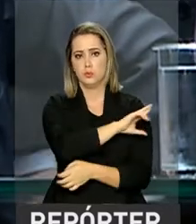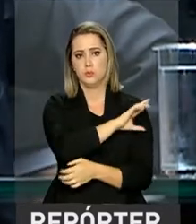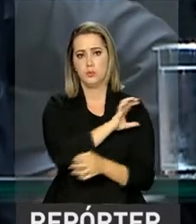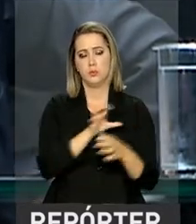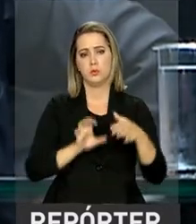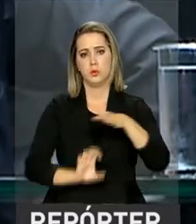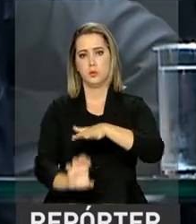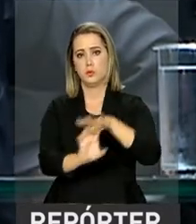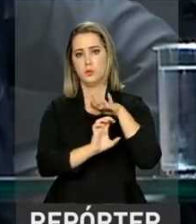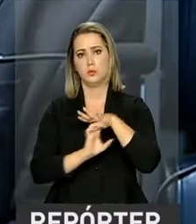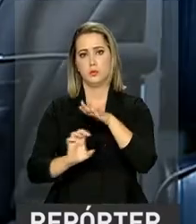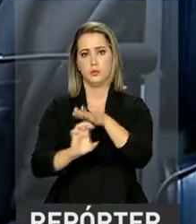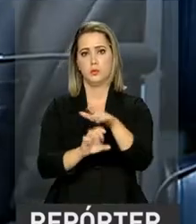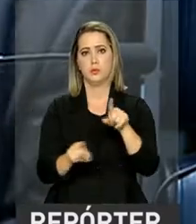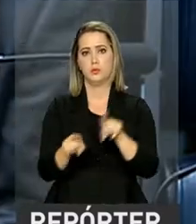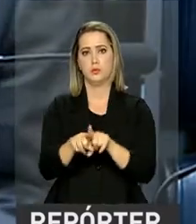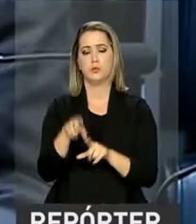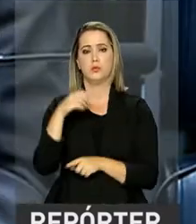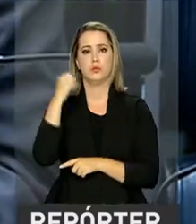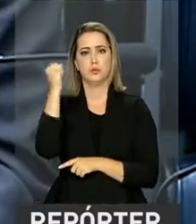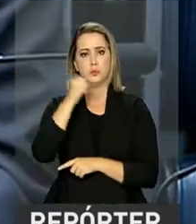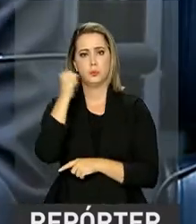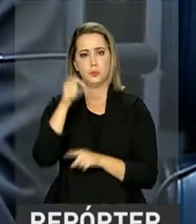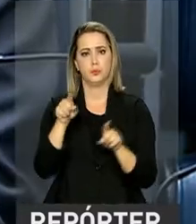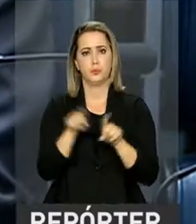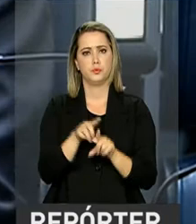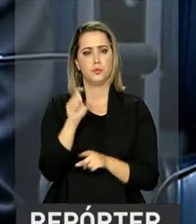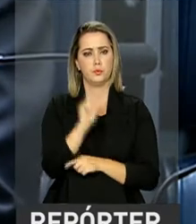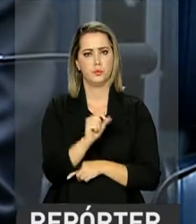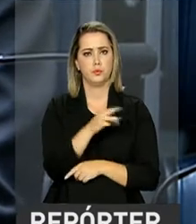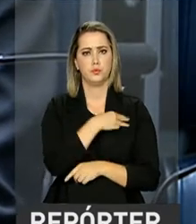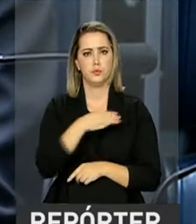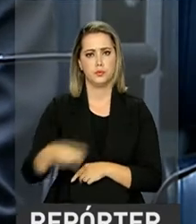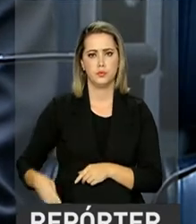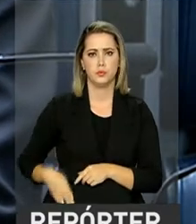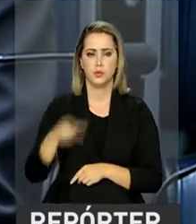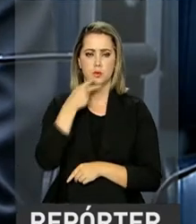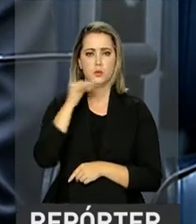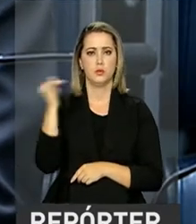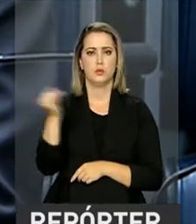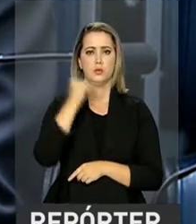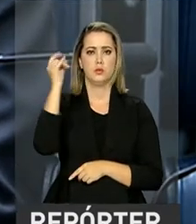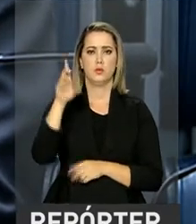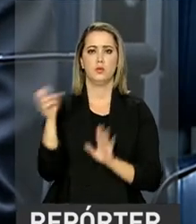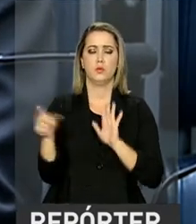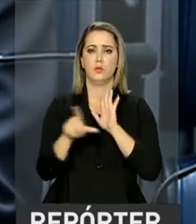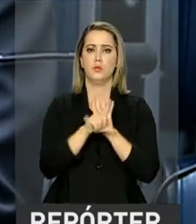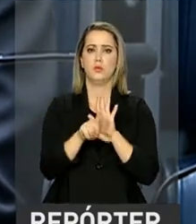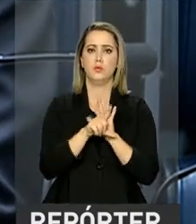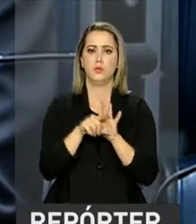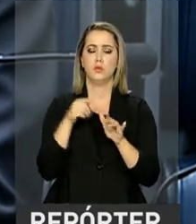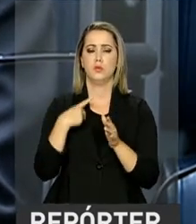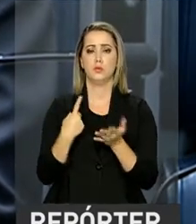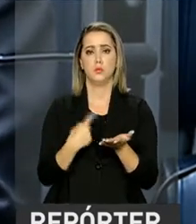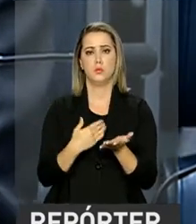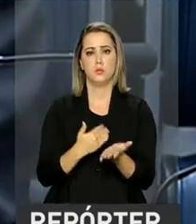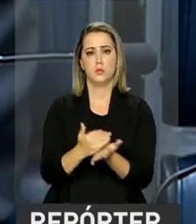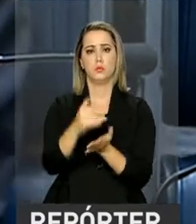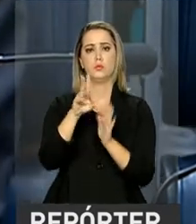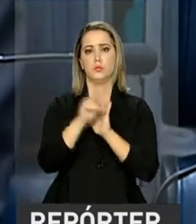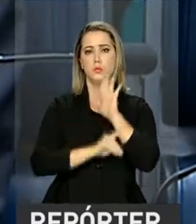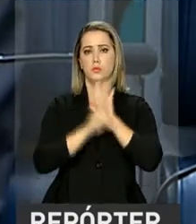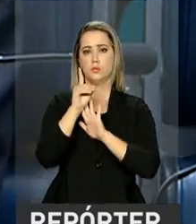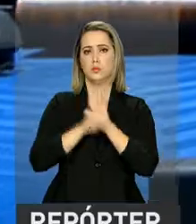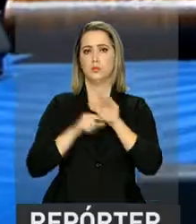dos empregadores e senadores. O ministro falou sobre a importância da reforma para consolidar